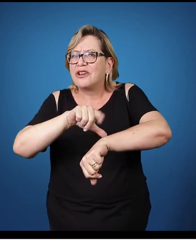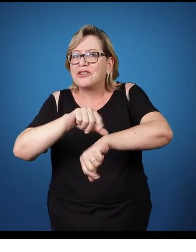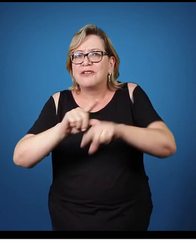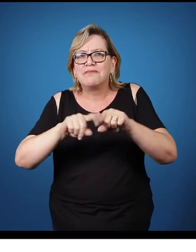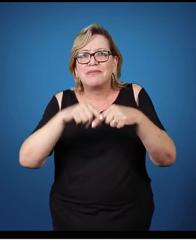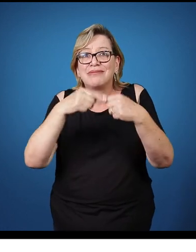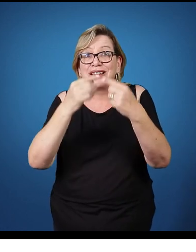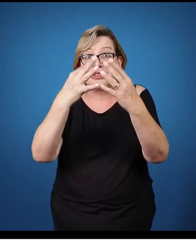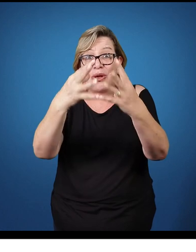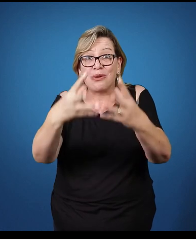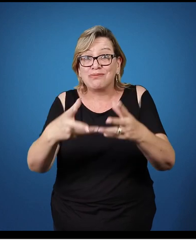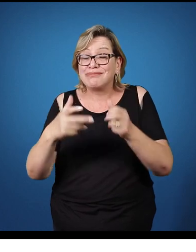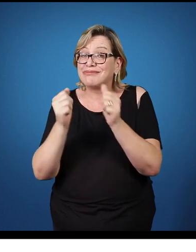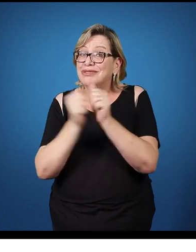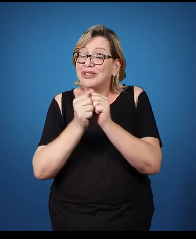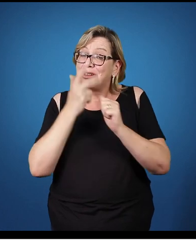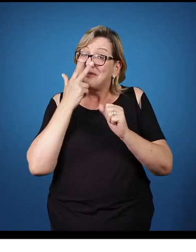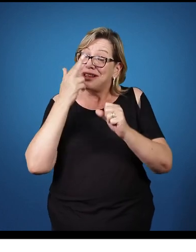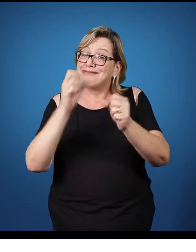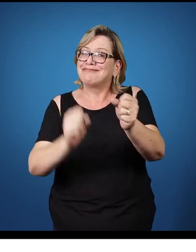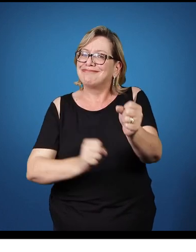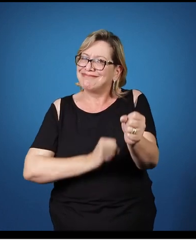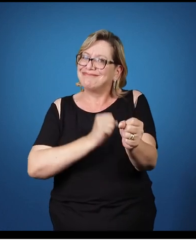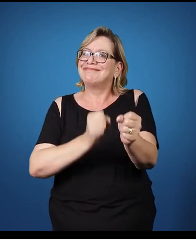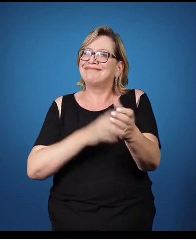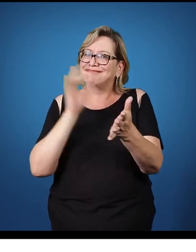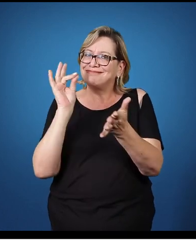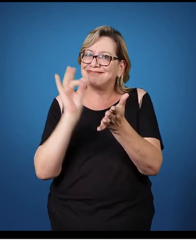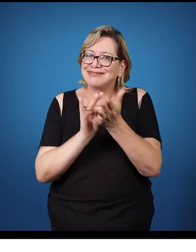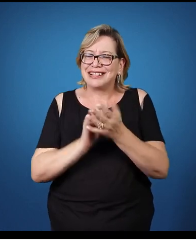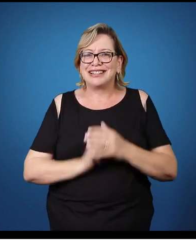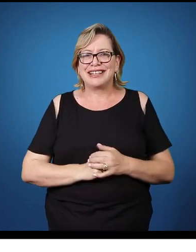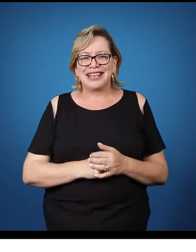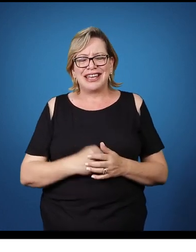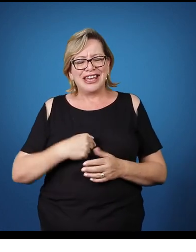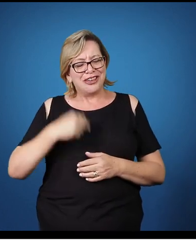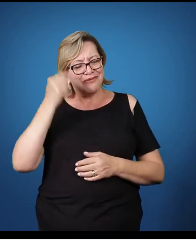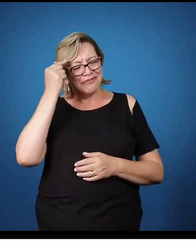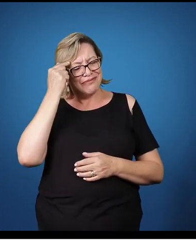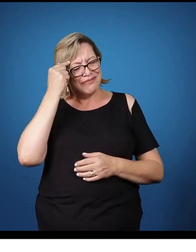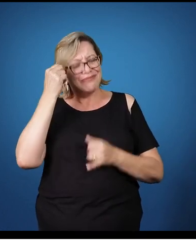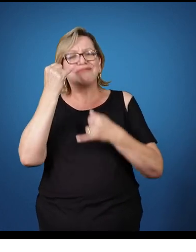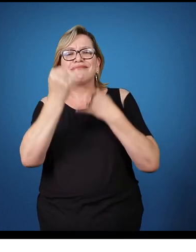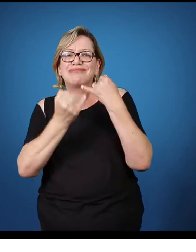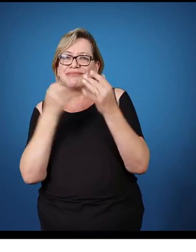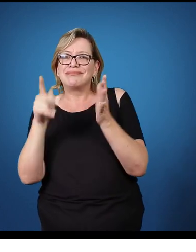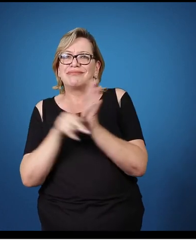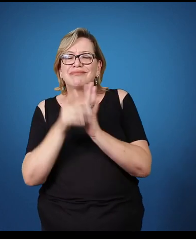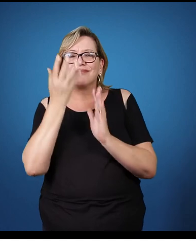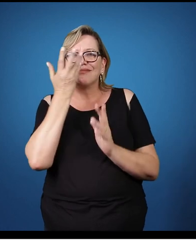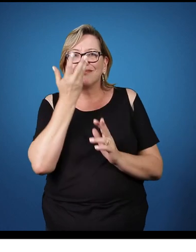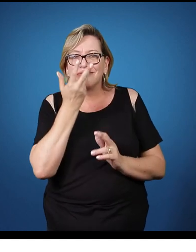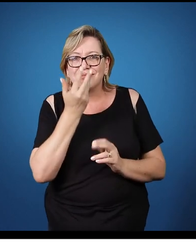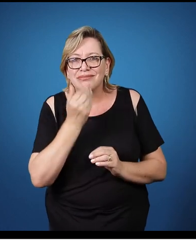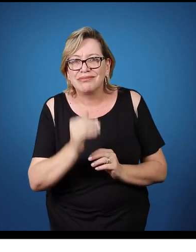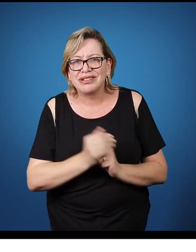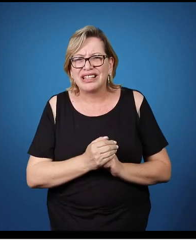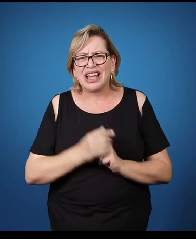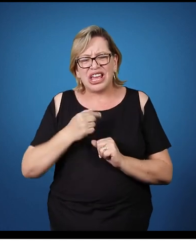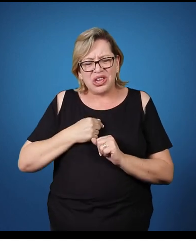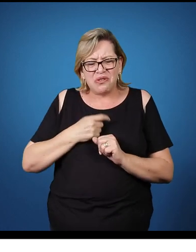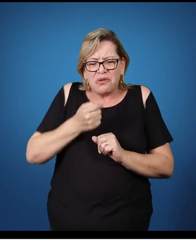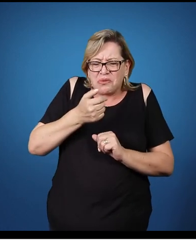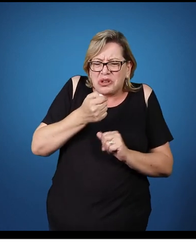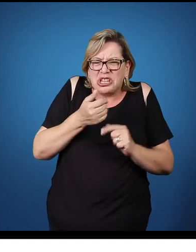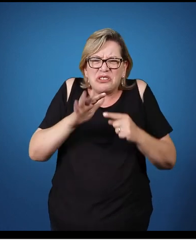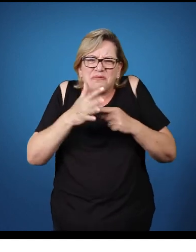viram um trem de novo. Então, provavelmente, com o trem. Eu pensei em algum brinquedo de quarto de diversão. Também foi um pouquinho de cada máquina.